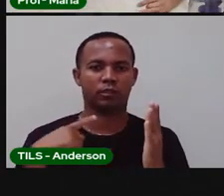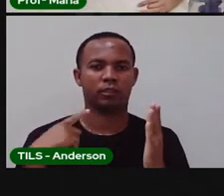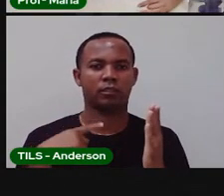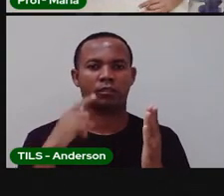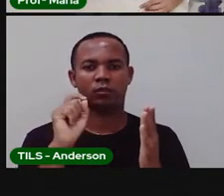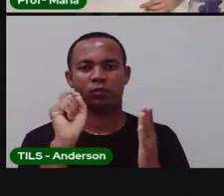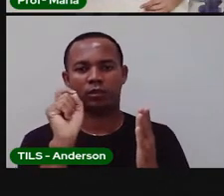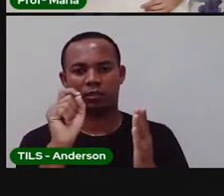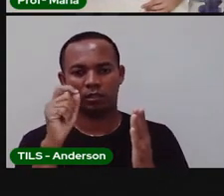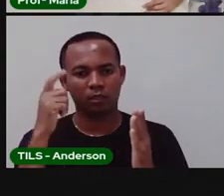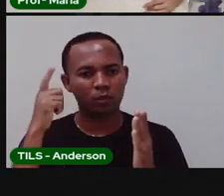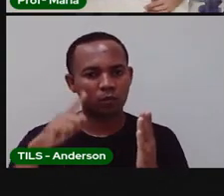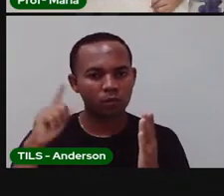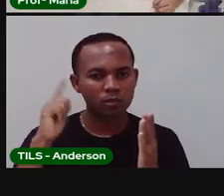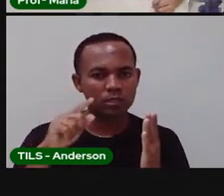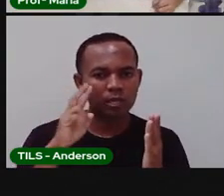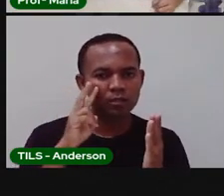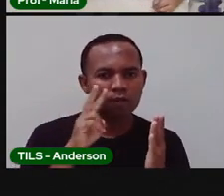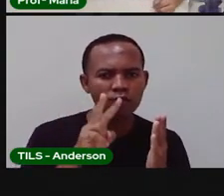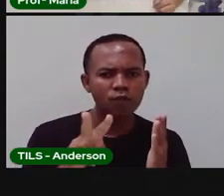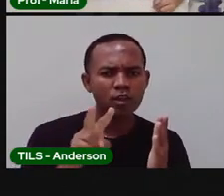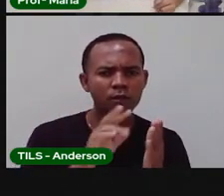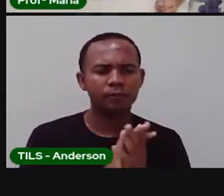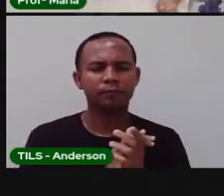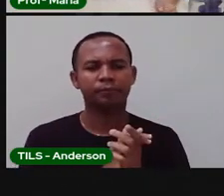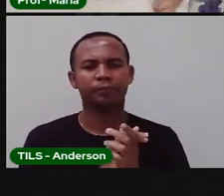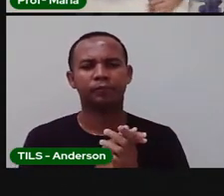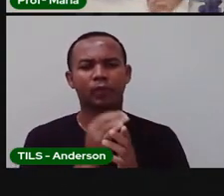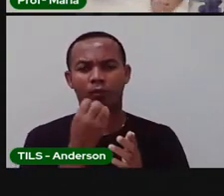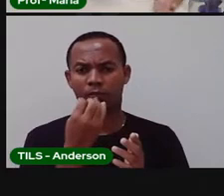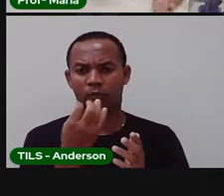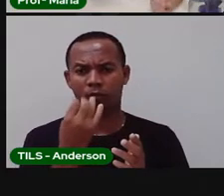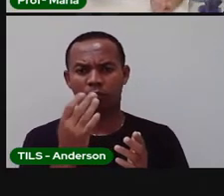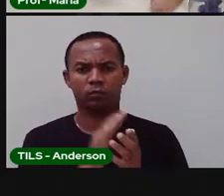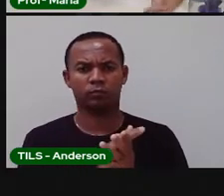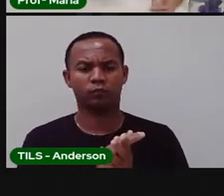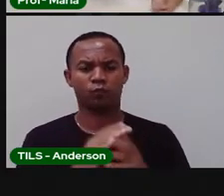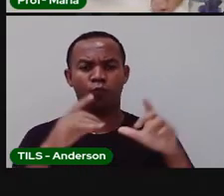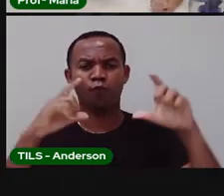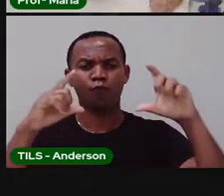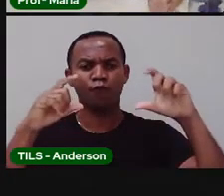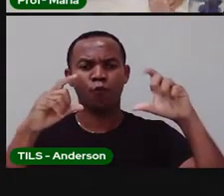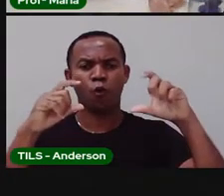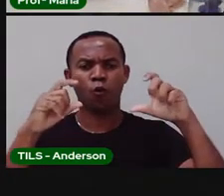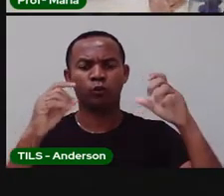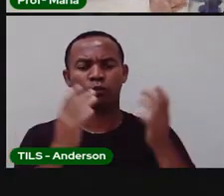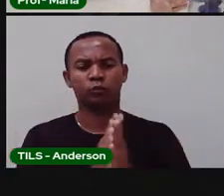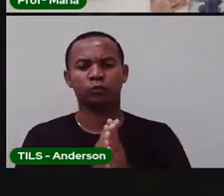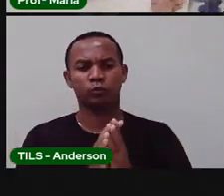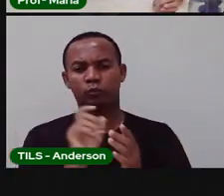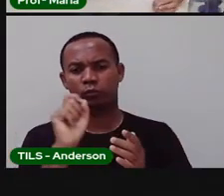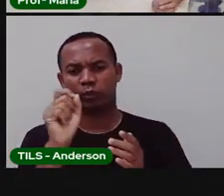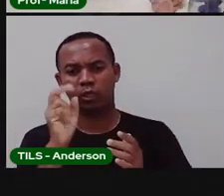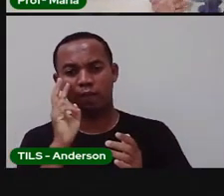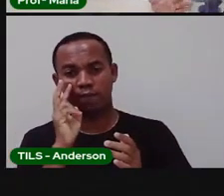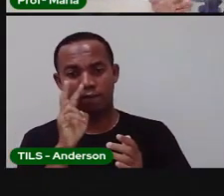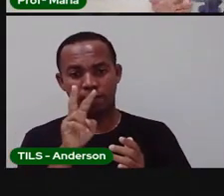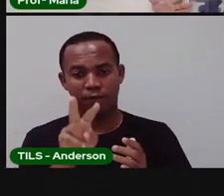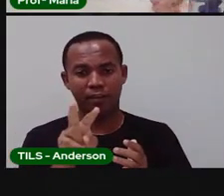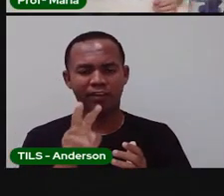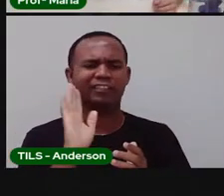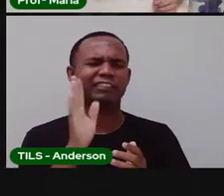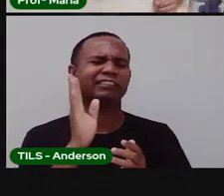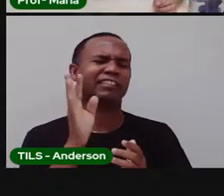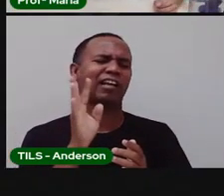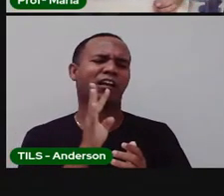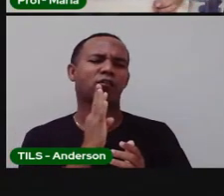Alguém consegue imaginar o que seria isso? Bom, é uma foto que não diz muito assim, para a olhar e dizer assim, nossa, já sei o